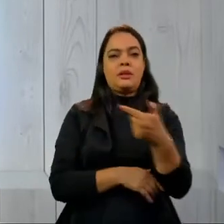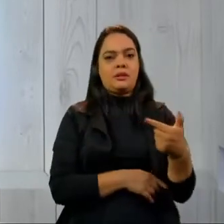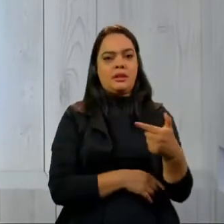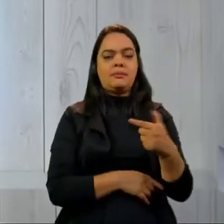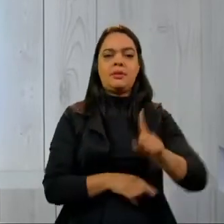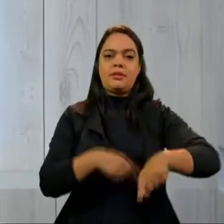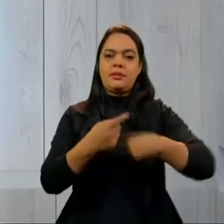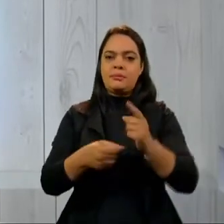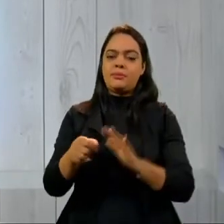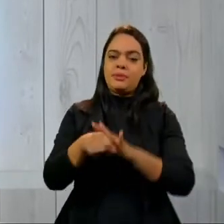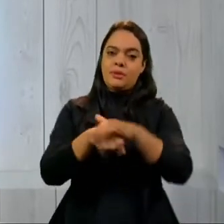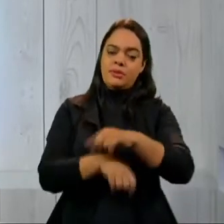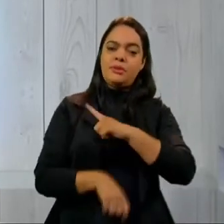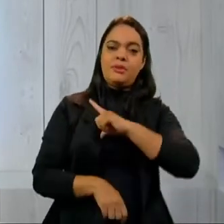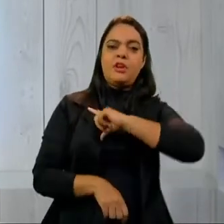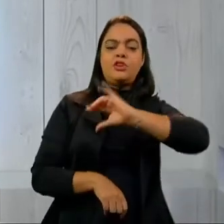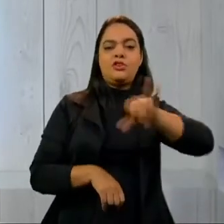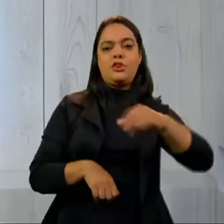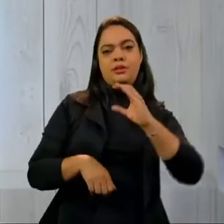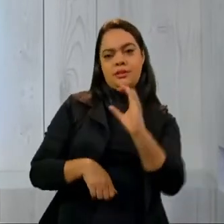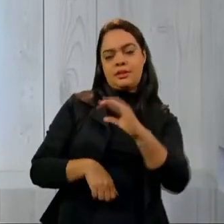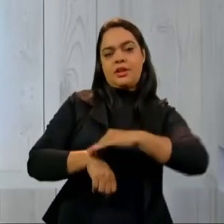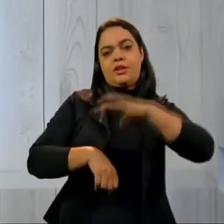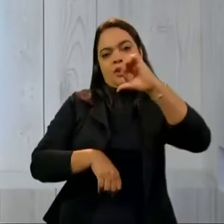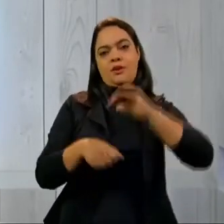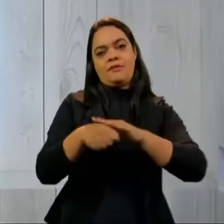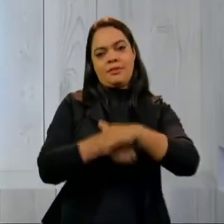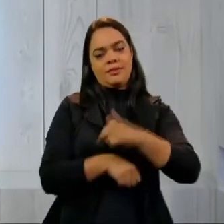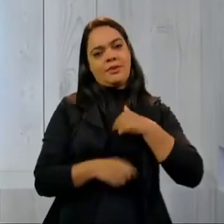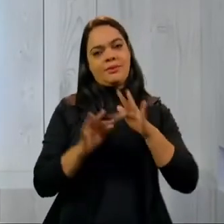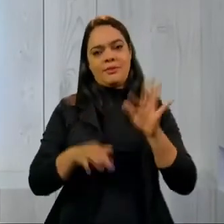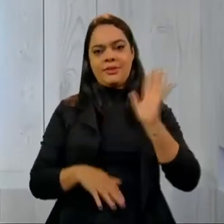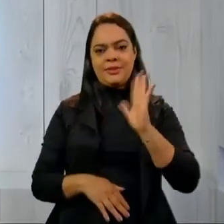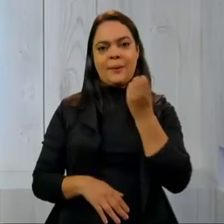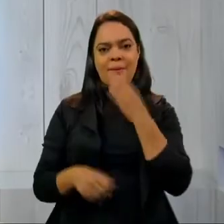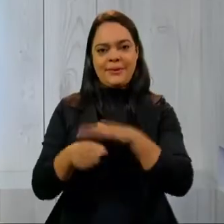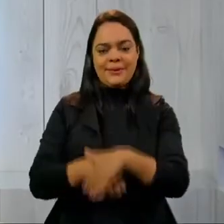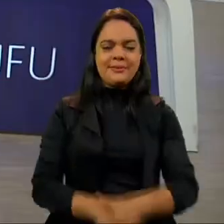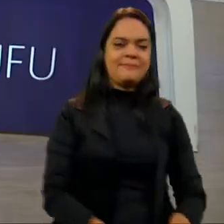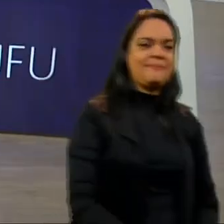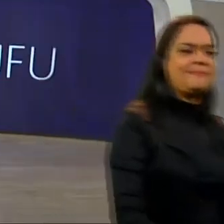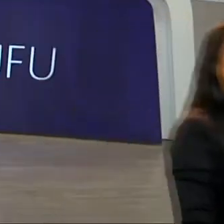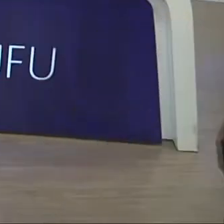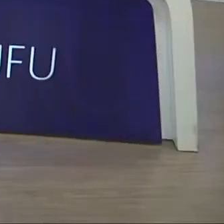Logo mais à noite tem o Jornal da Cultura às 9 horas. Eu fico por aqui. Uma boa noite. Tchau.